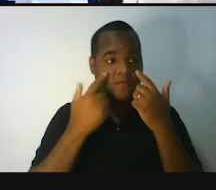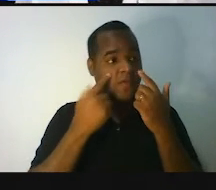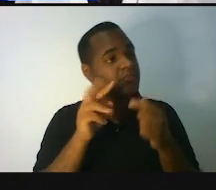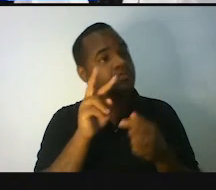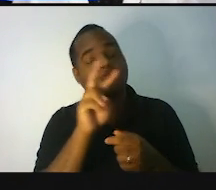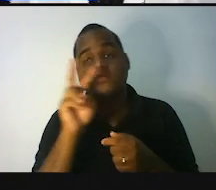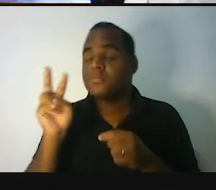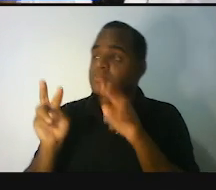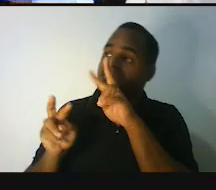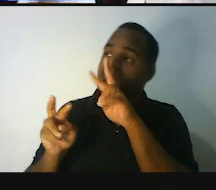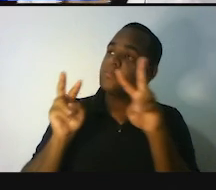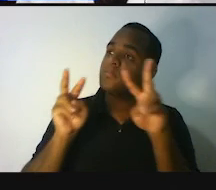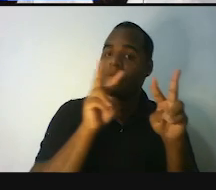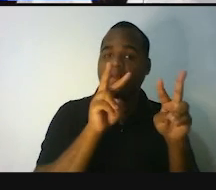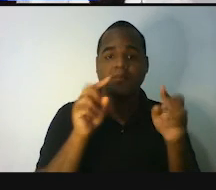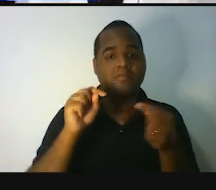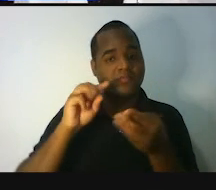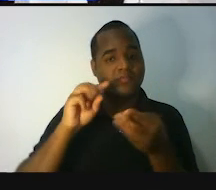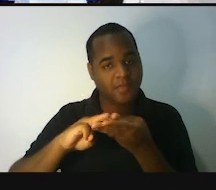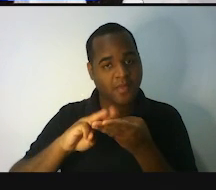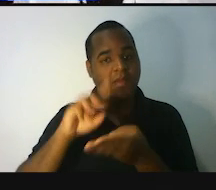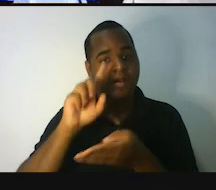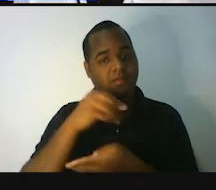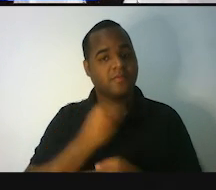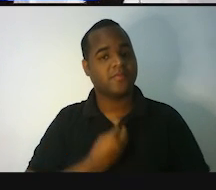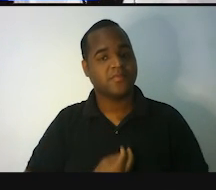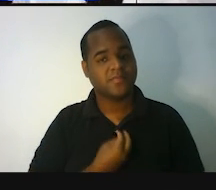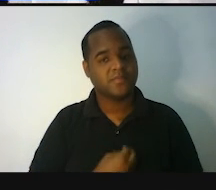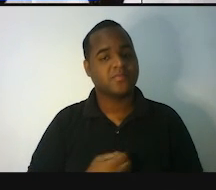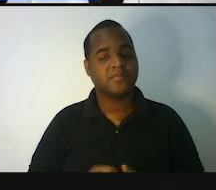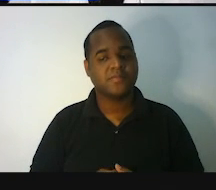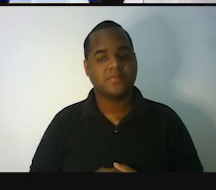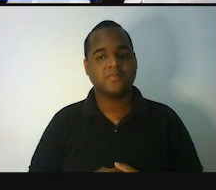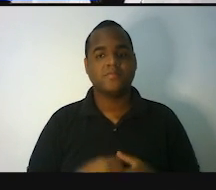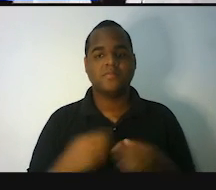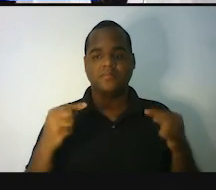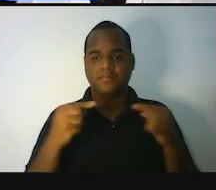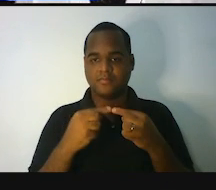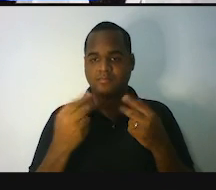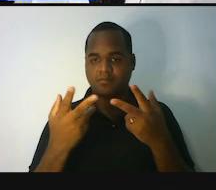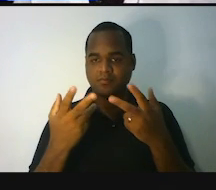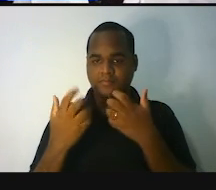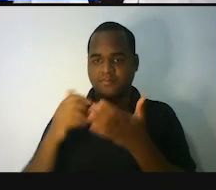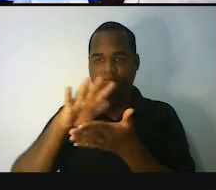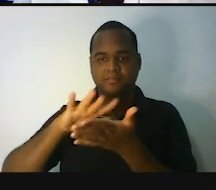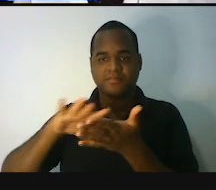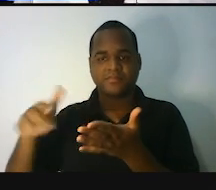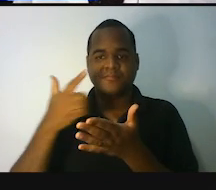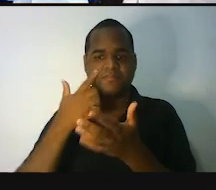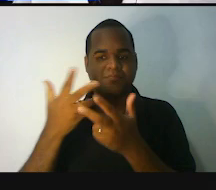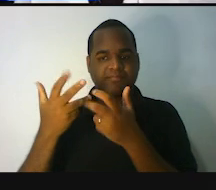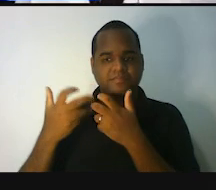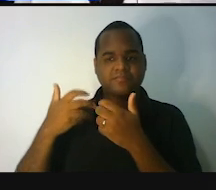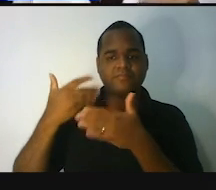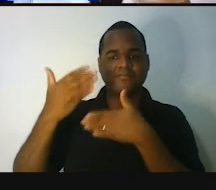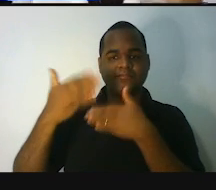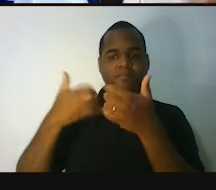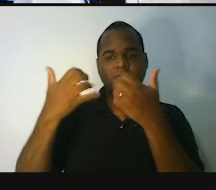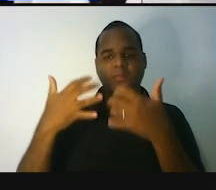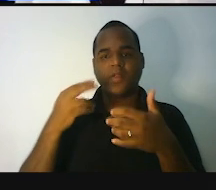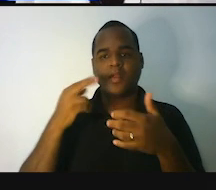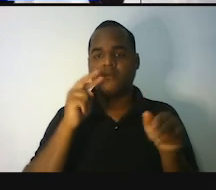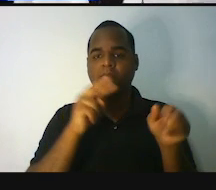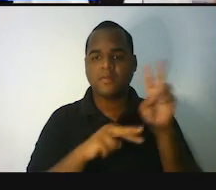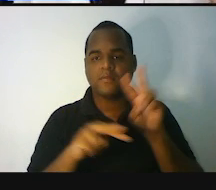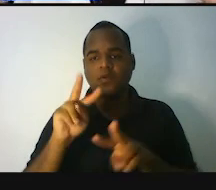que está ao seu redor. A matemática está ali. E, com base no tema dessa aula, comece a